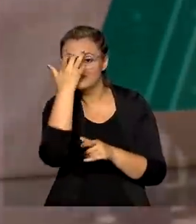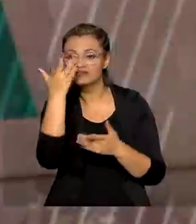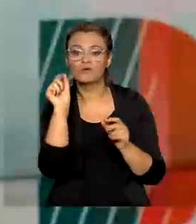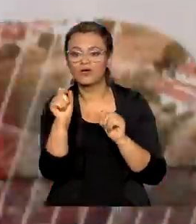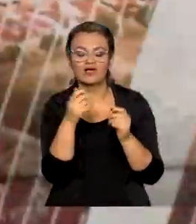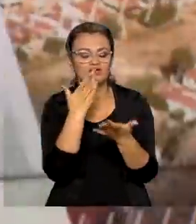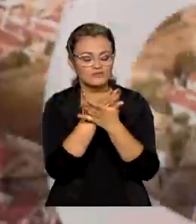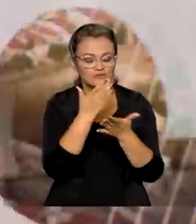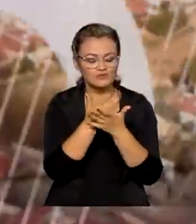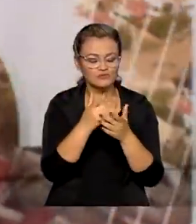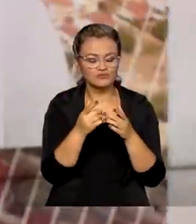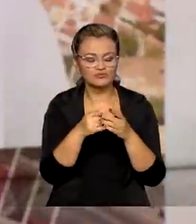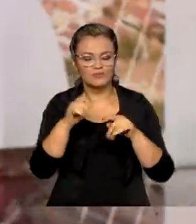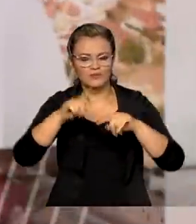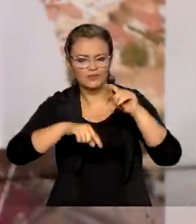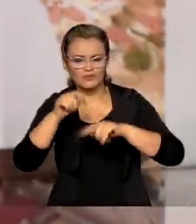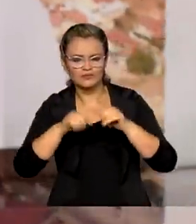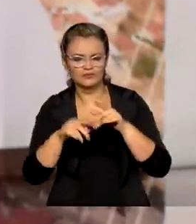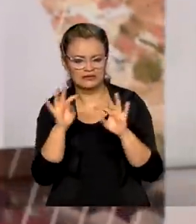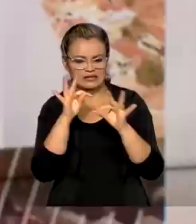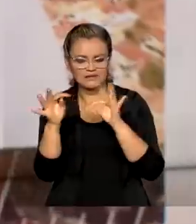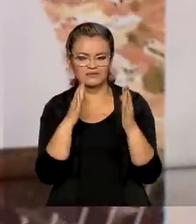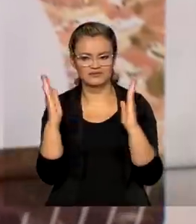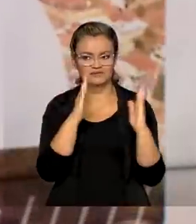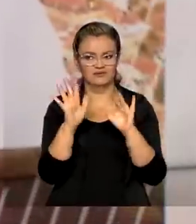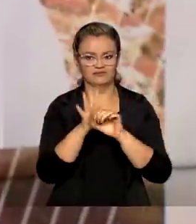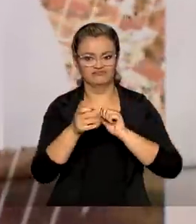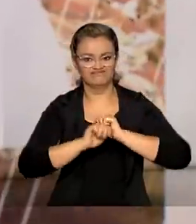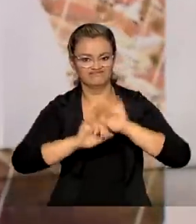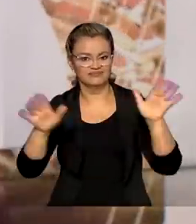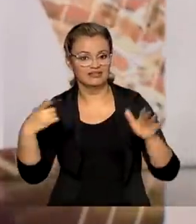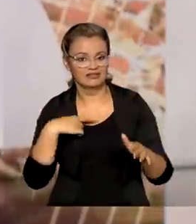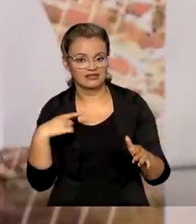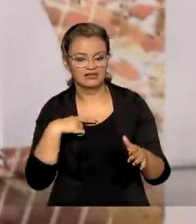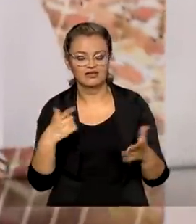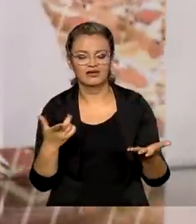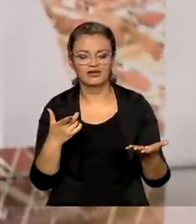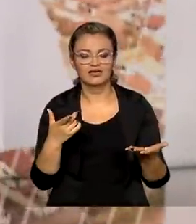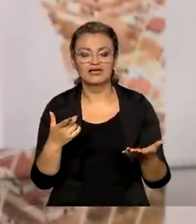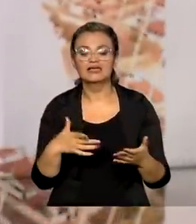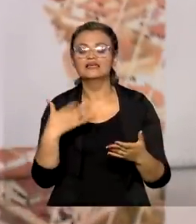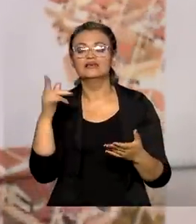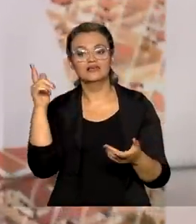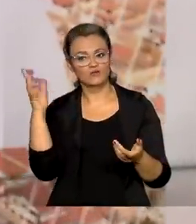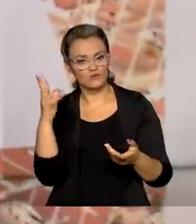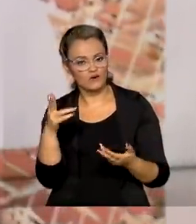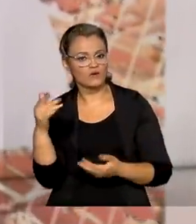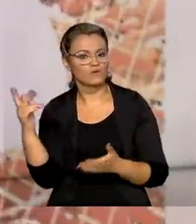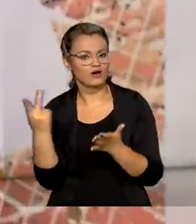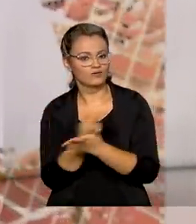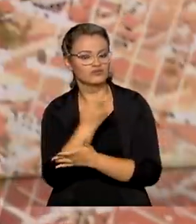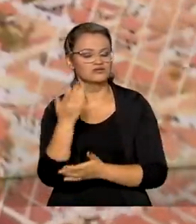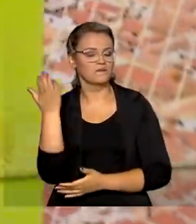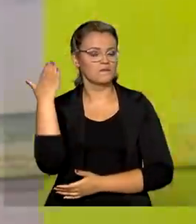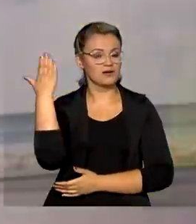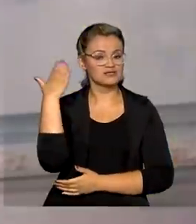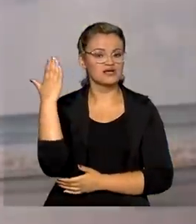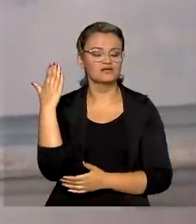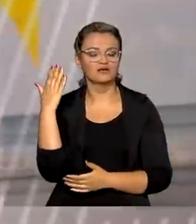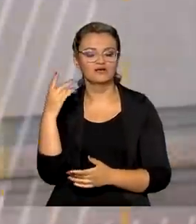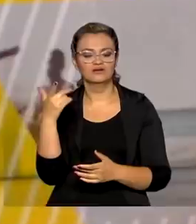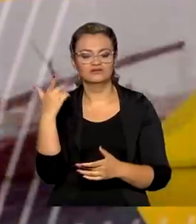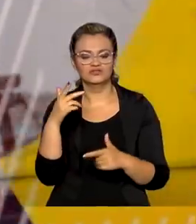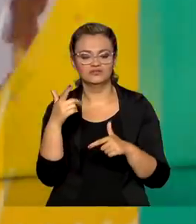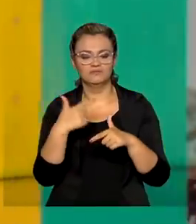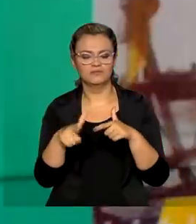desenvolvimento de produtos terapêuticos em momentos de pandemia como agora e também como ocorreu no passado com os casos de